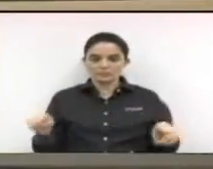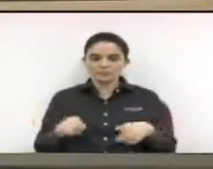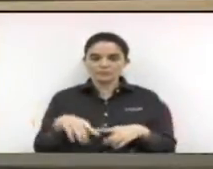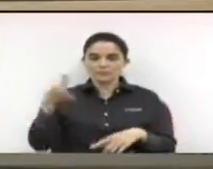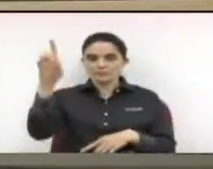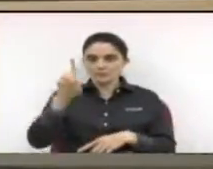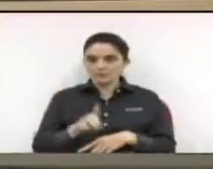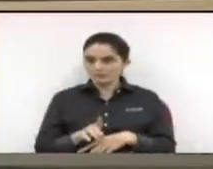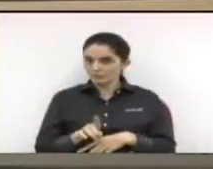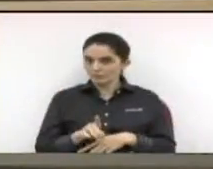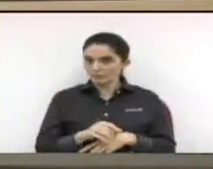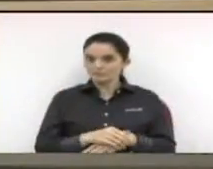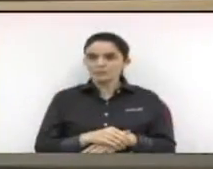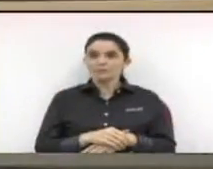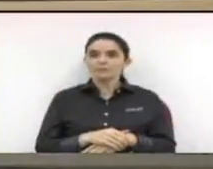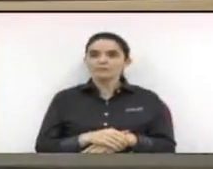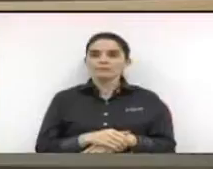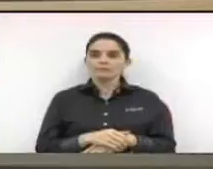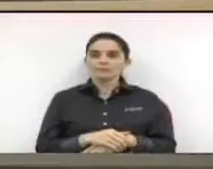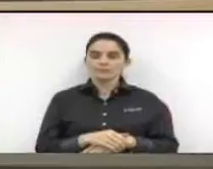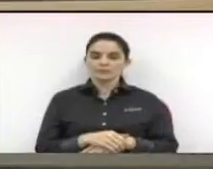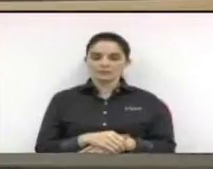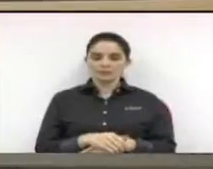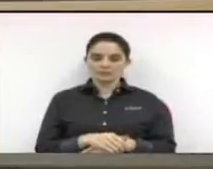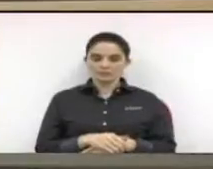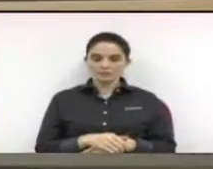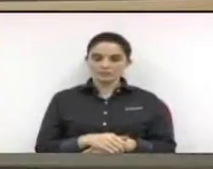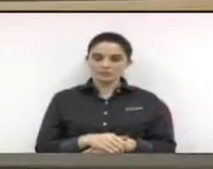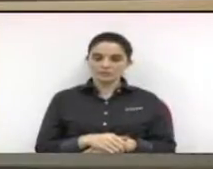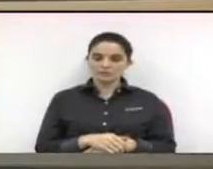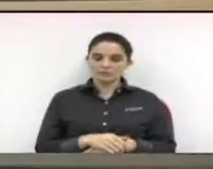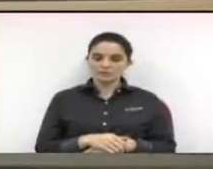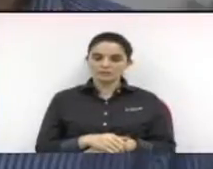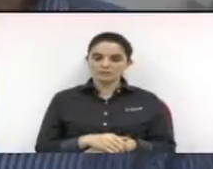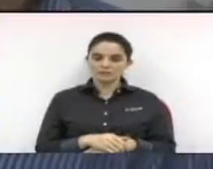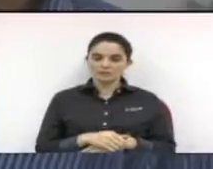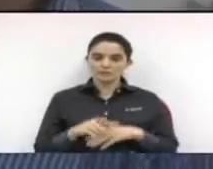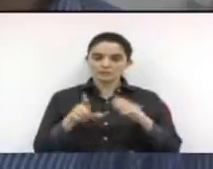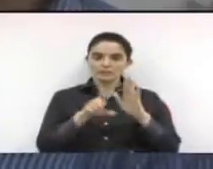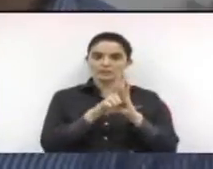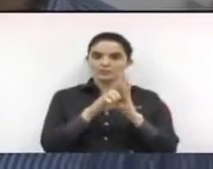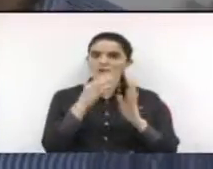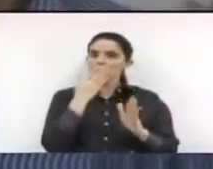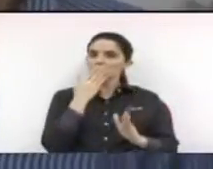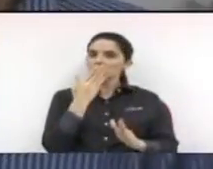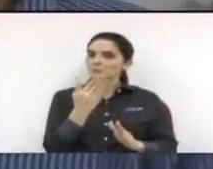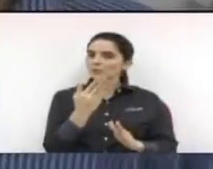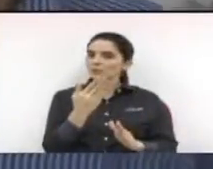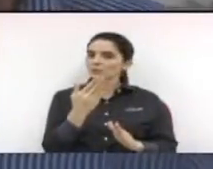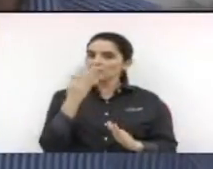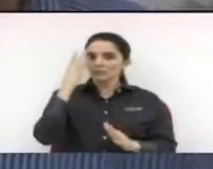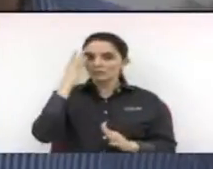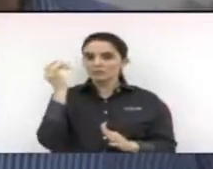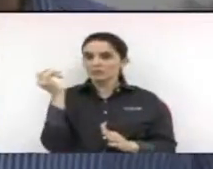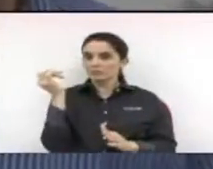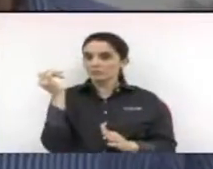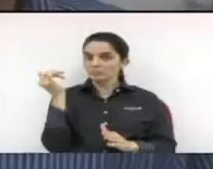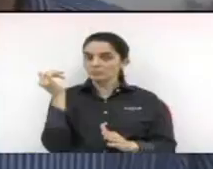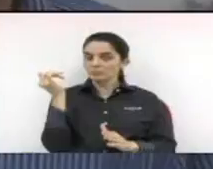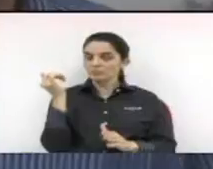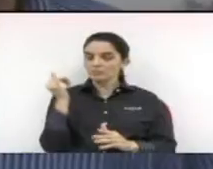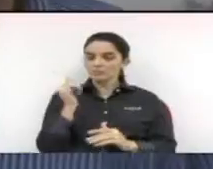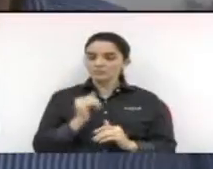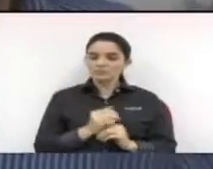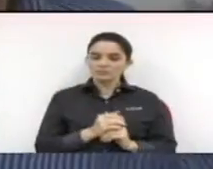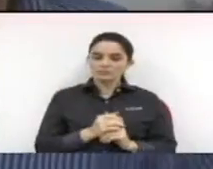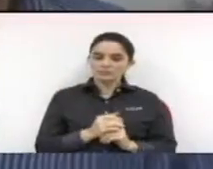coragem, pela proposta, e quero dizer também que nada impede que amanhã a gente possa aprimorar essa medida.